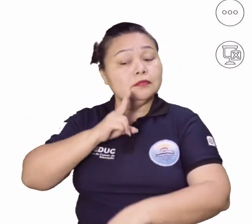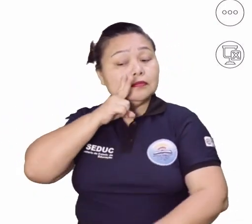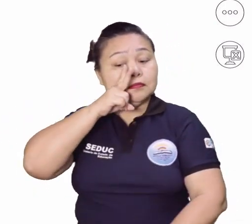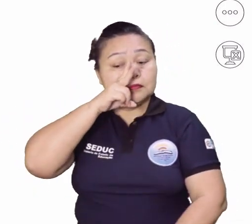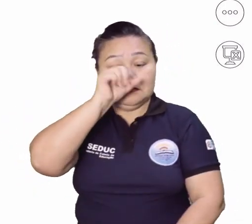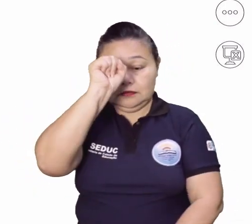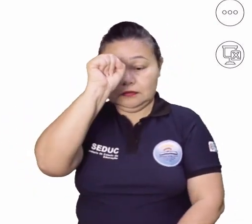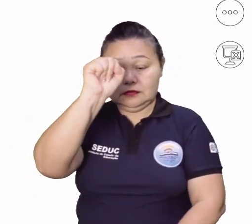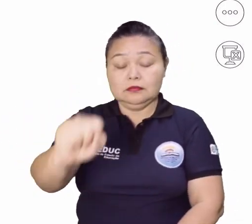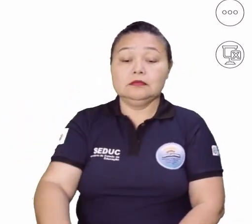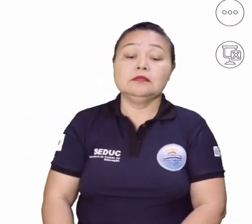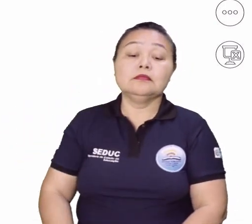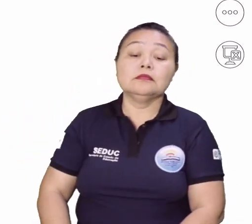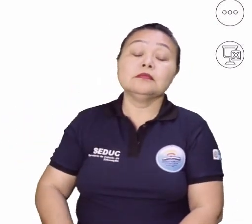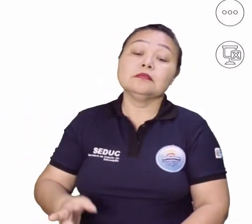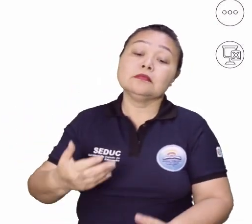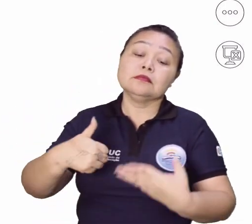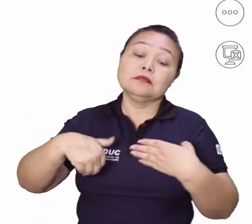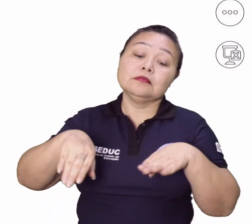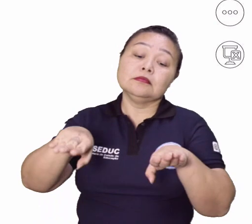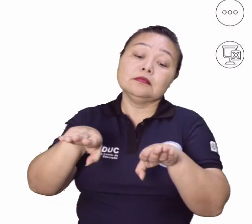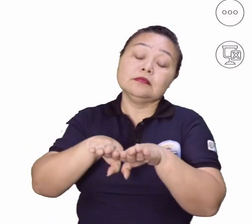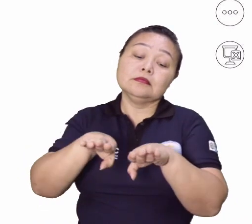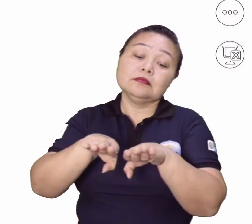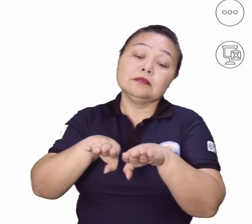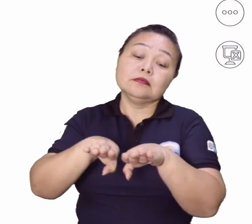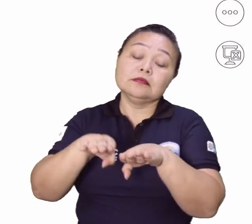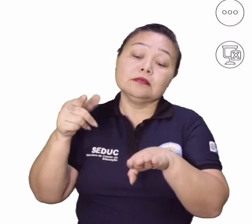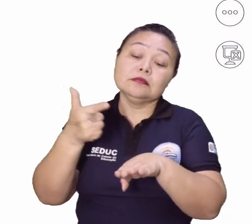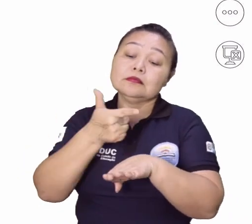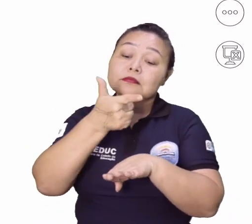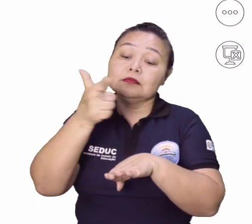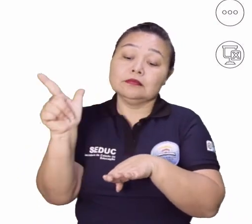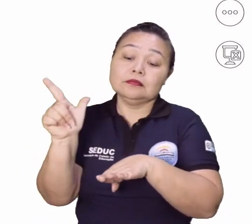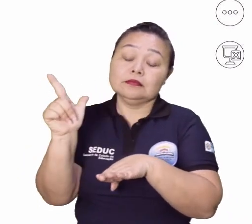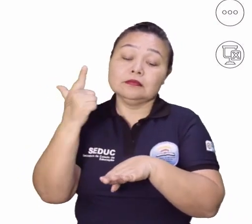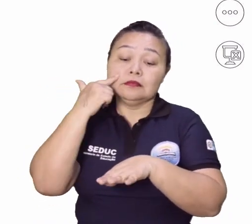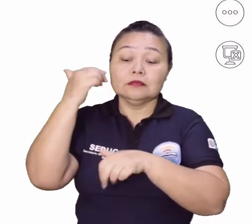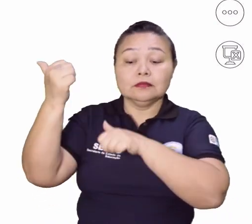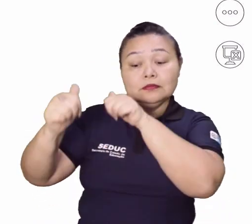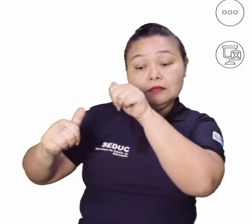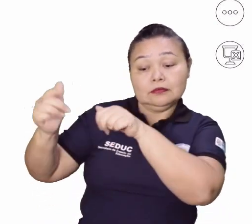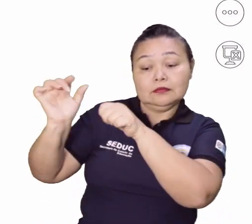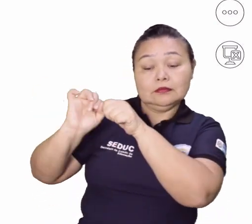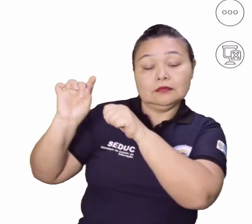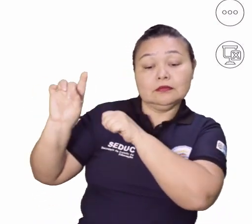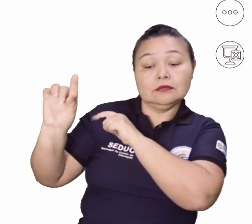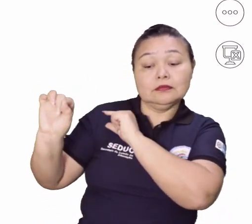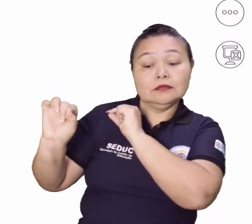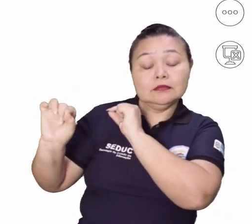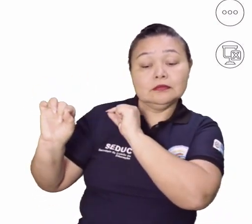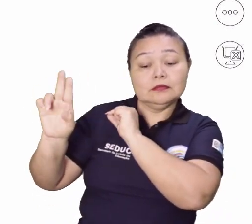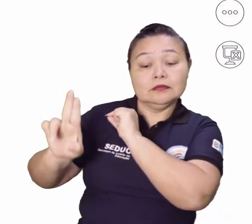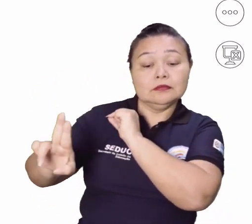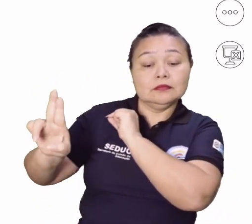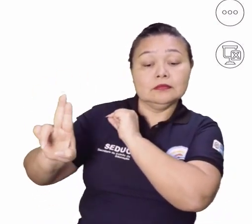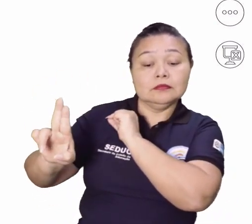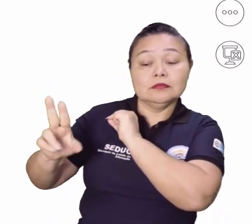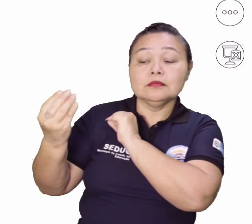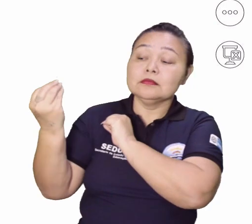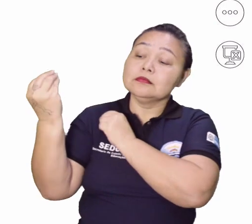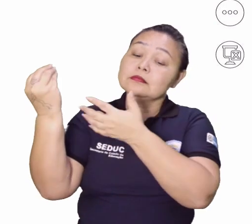né? Bom, e também os trabalhos de um outro modo, né? A gente analisou que ele também é usado para